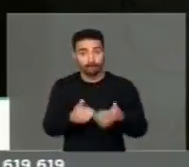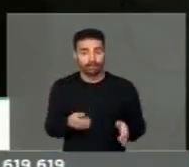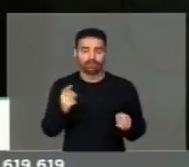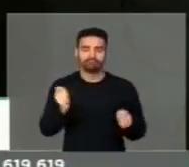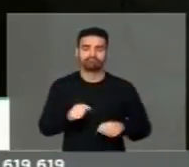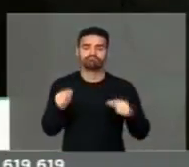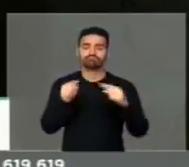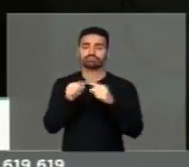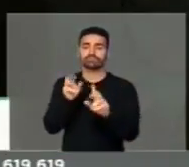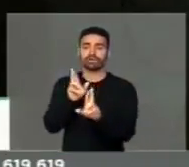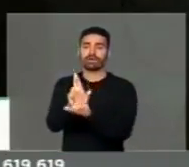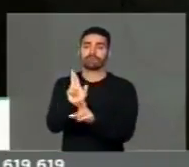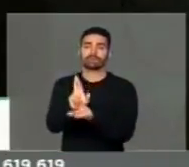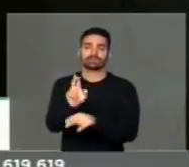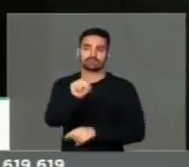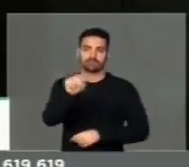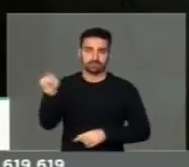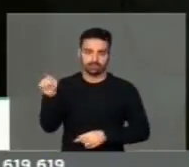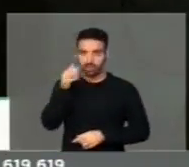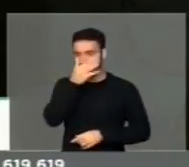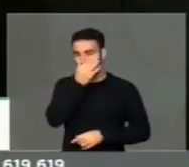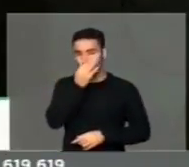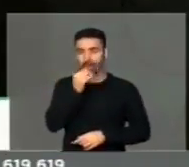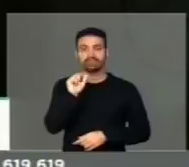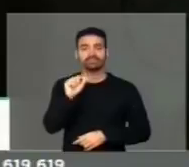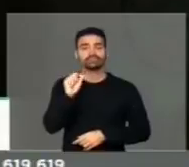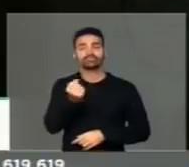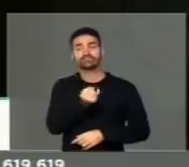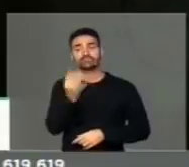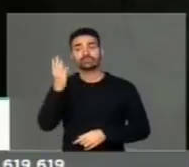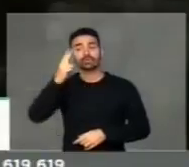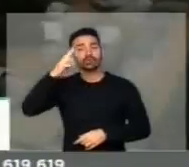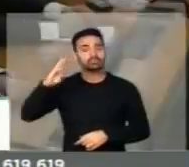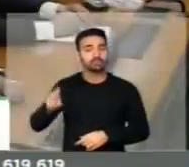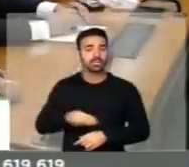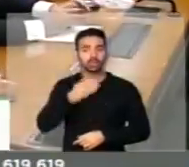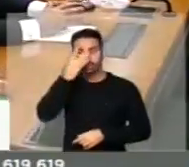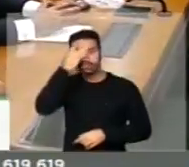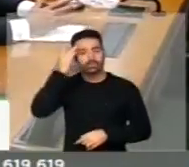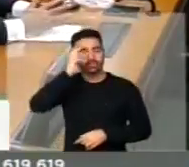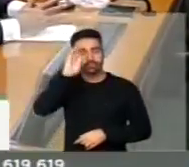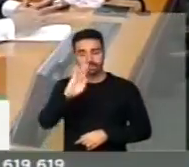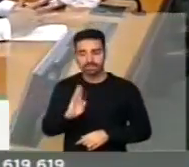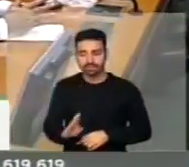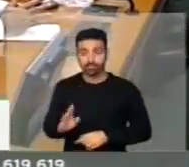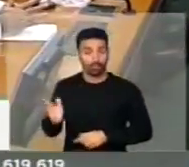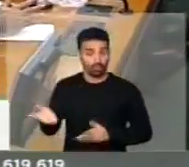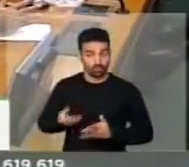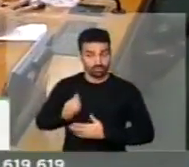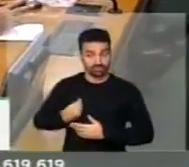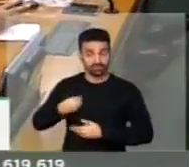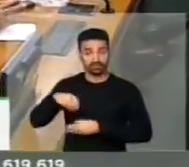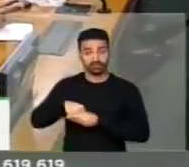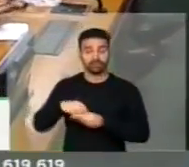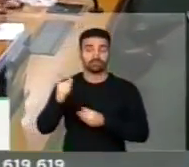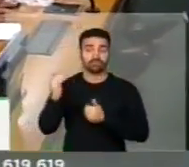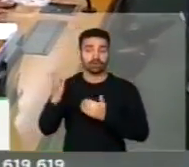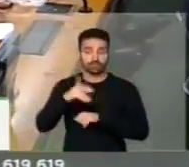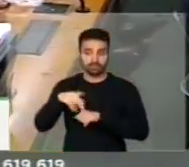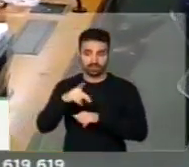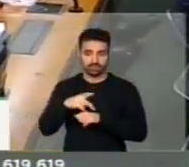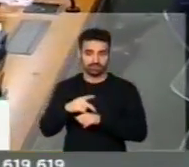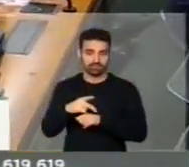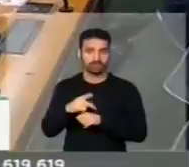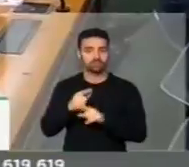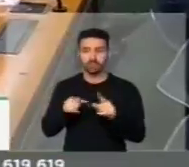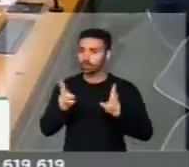representar, para ter aqui representantes dos mais de 2 milhões de brasileiros hoje que moram no exterior, e que não deixam de